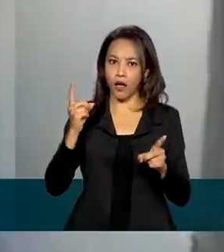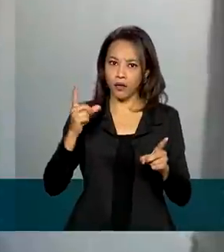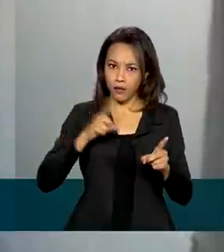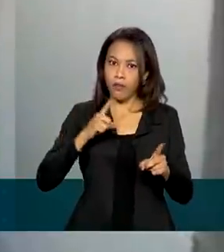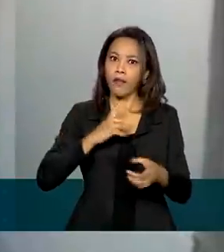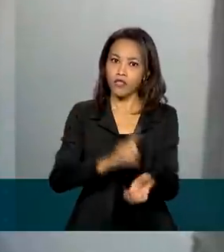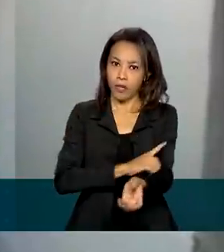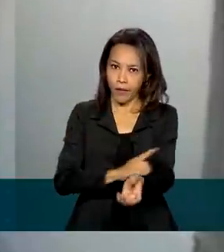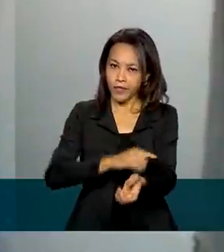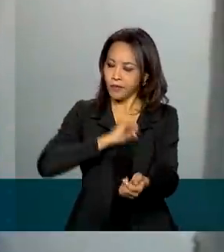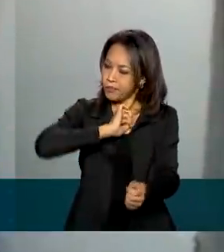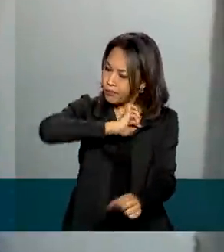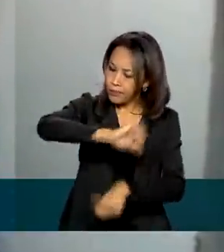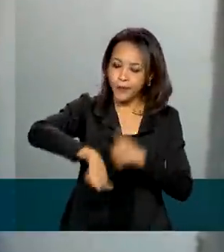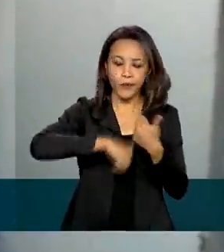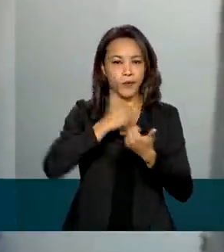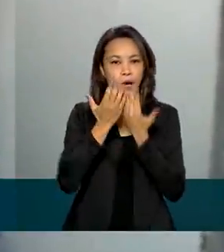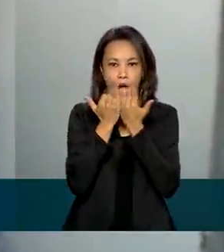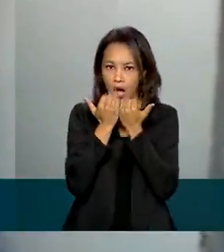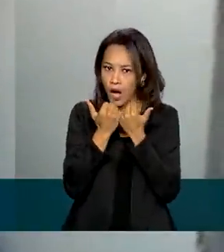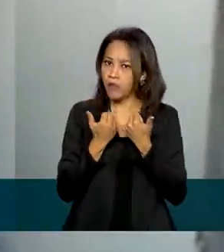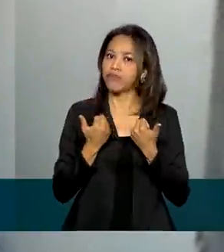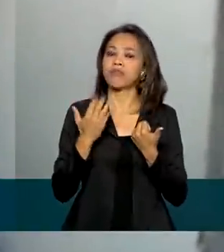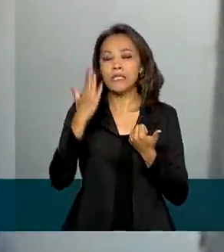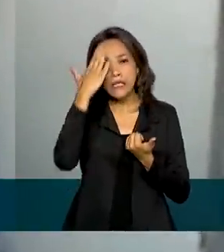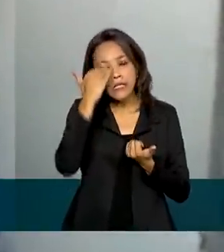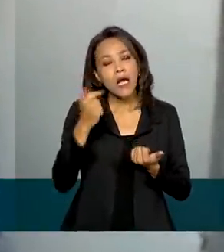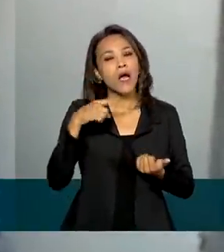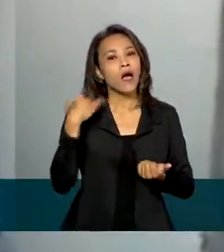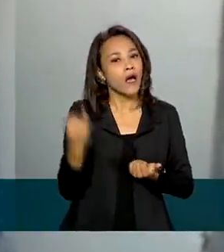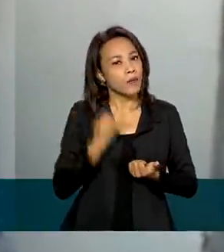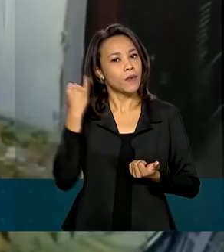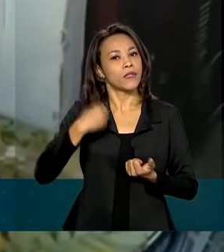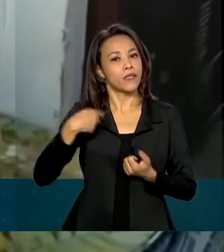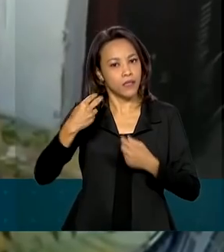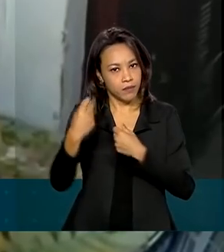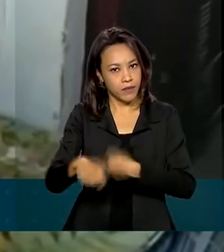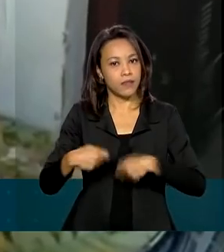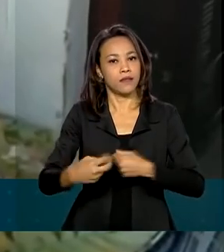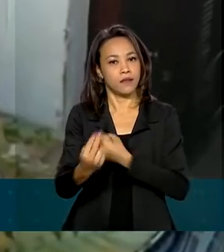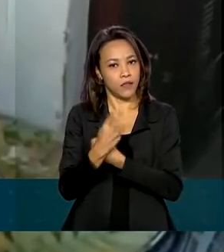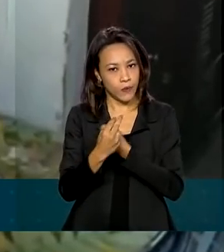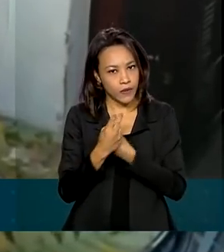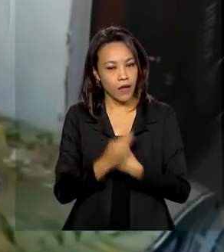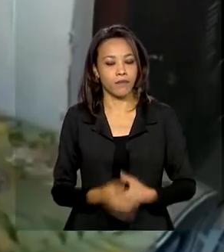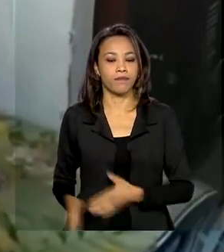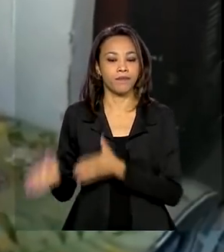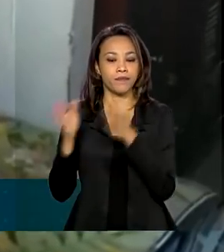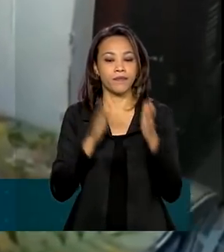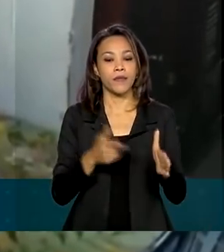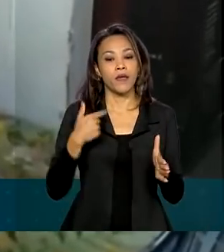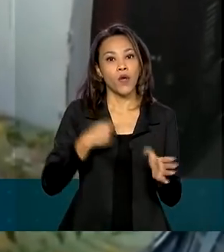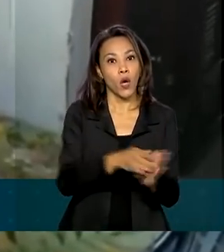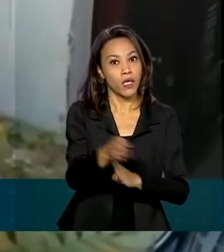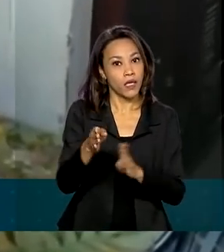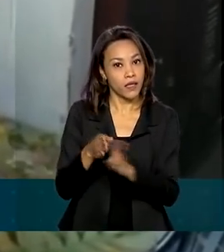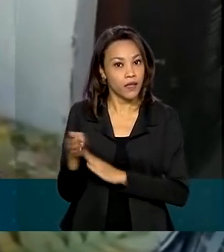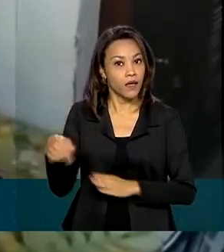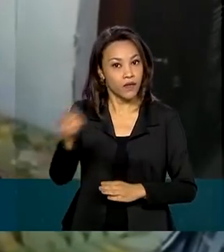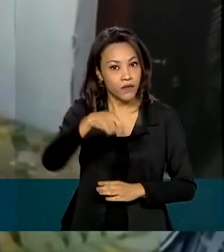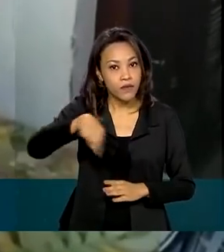Ela mudou os hábitos alimentares e sabe da importância de se cuidar. Eu aconselho que procure